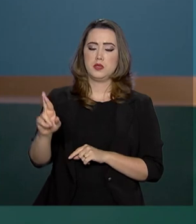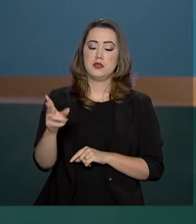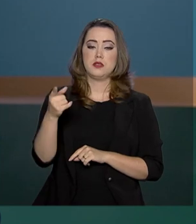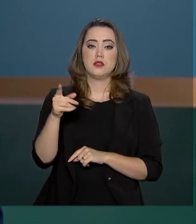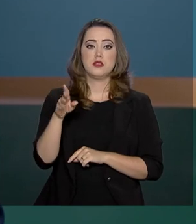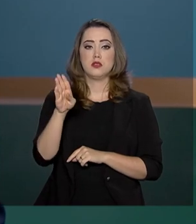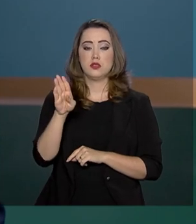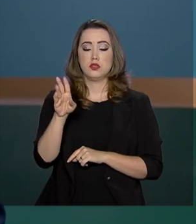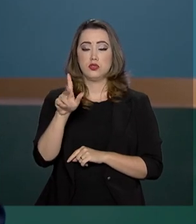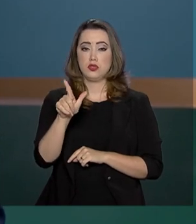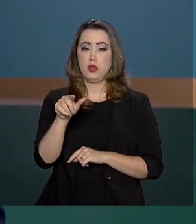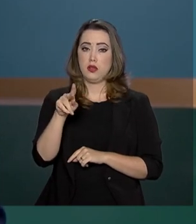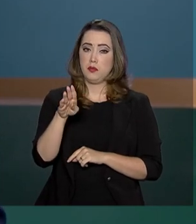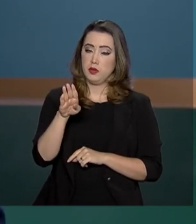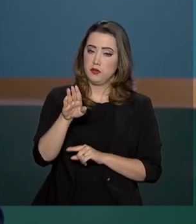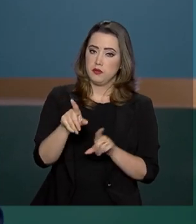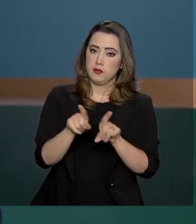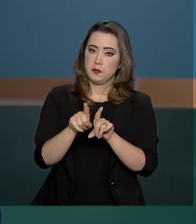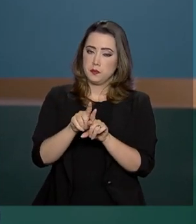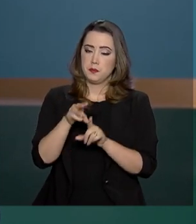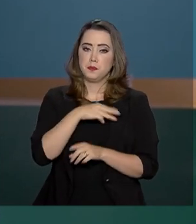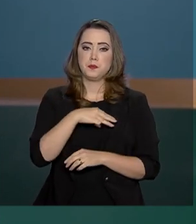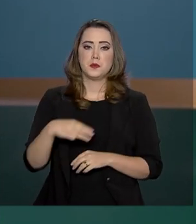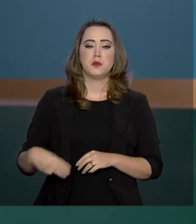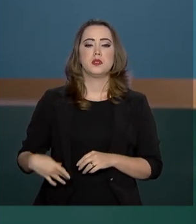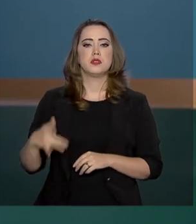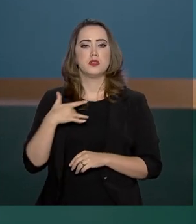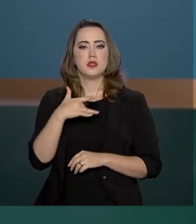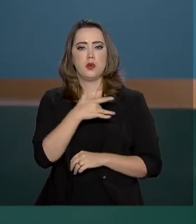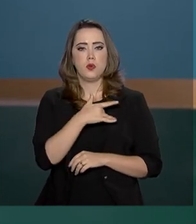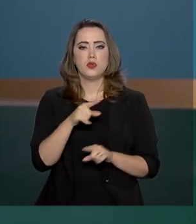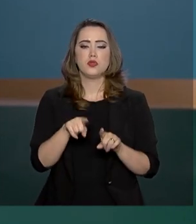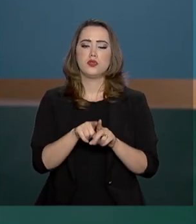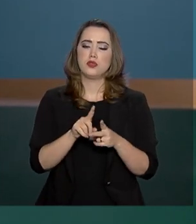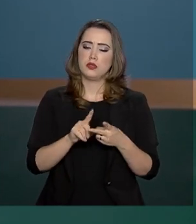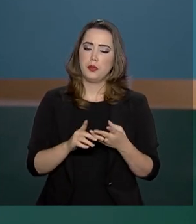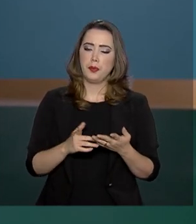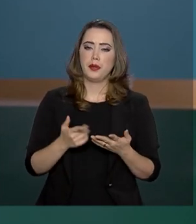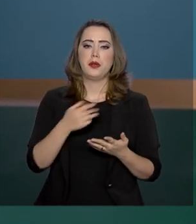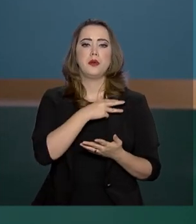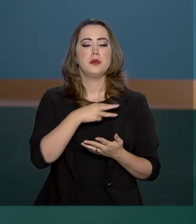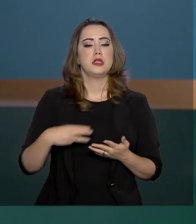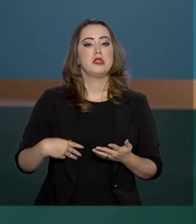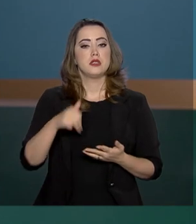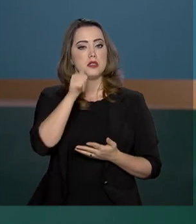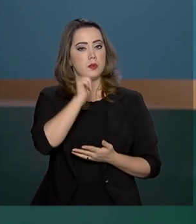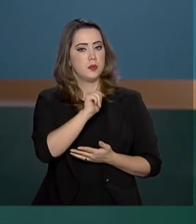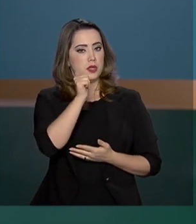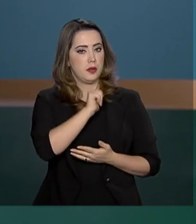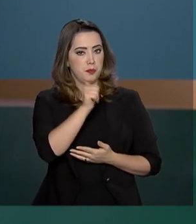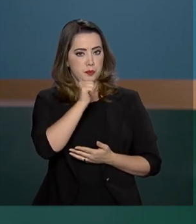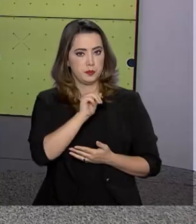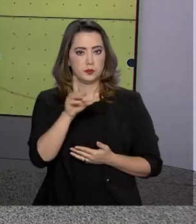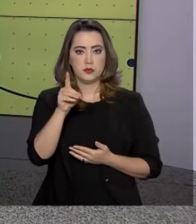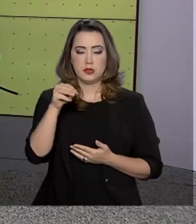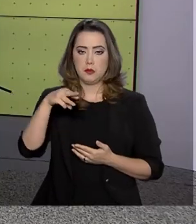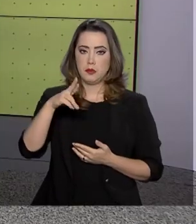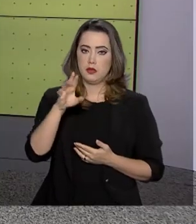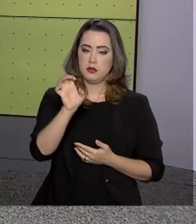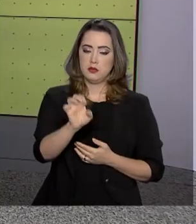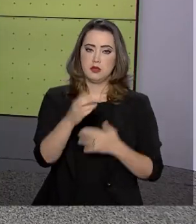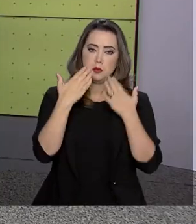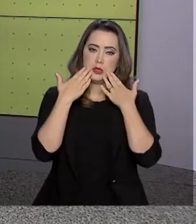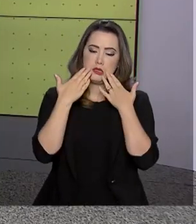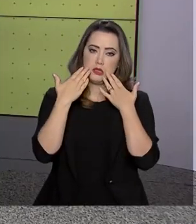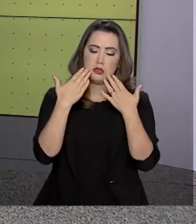ministro da Saúde, Luiz Henrique Mandetta, e a ministra da Mulher, da Família e dos Direitos Humanos, Damaris Alves. Durante a